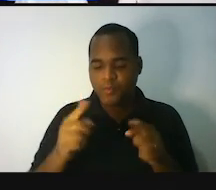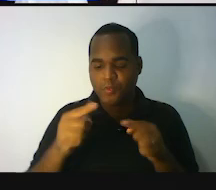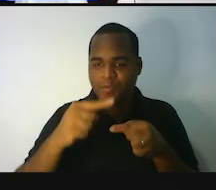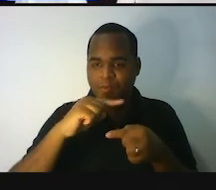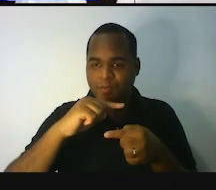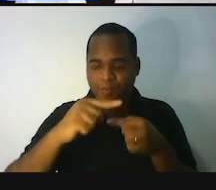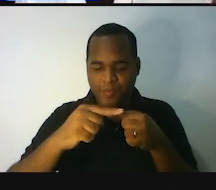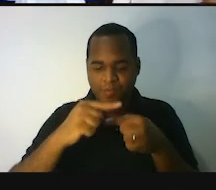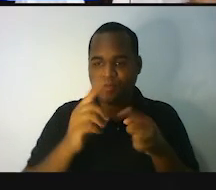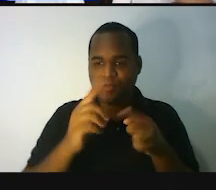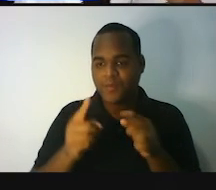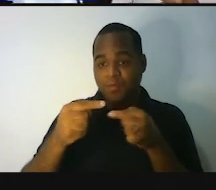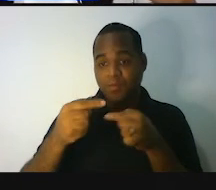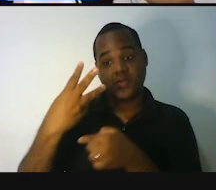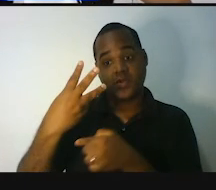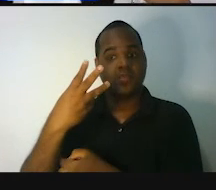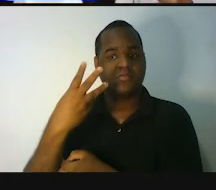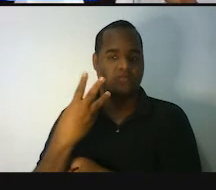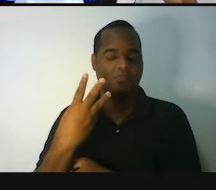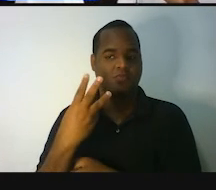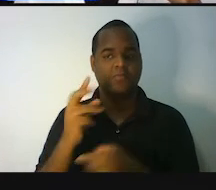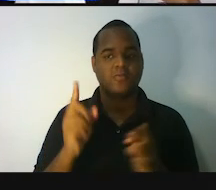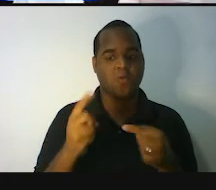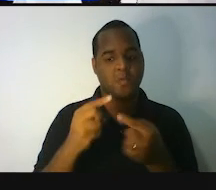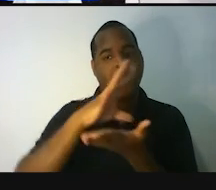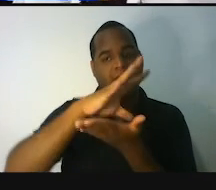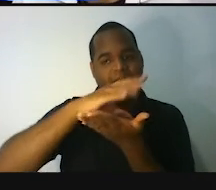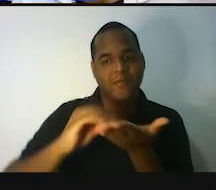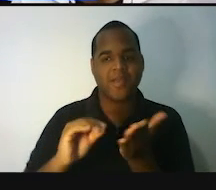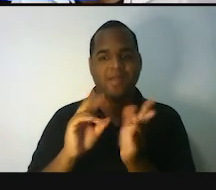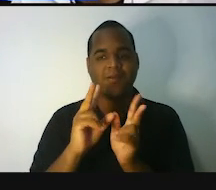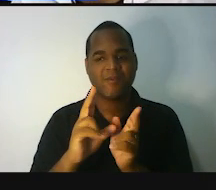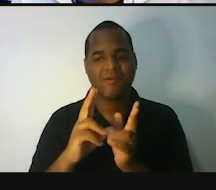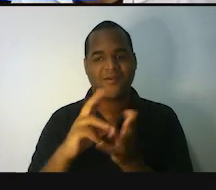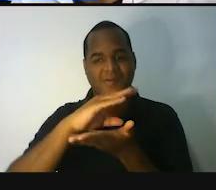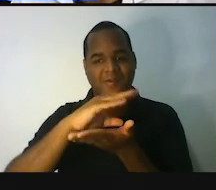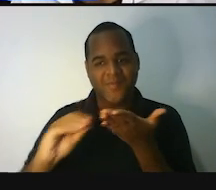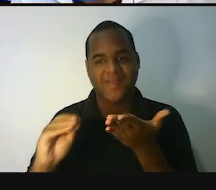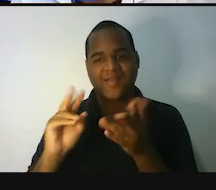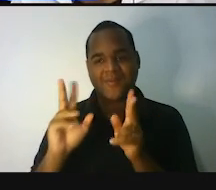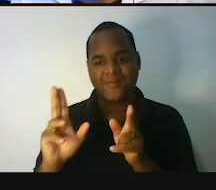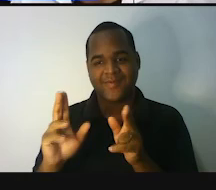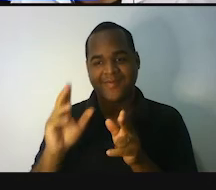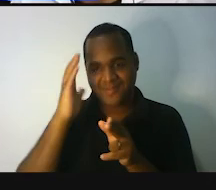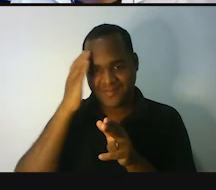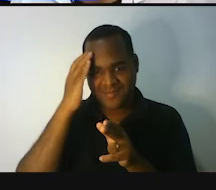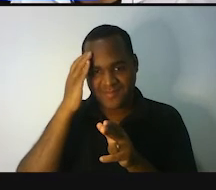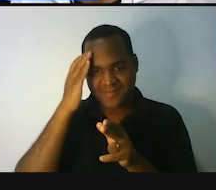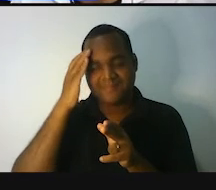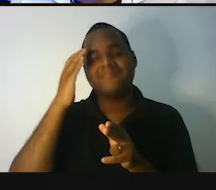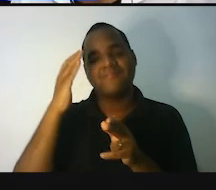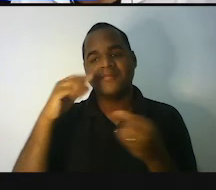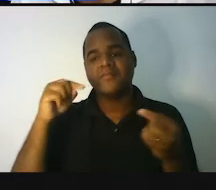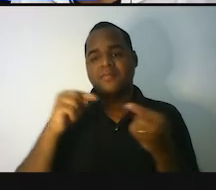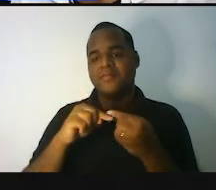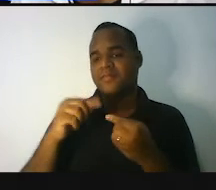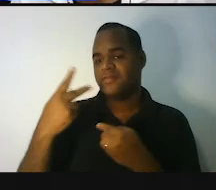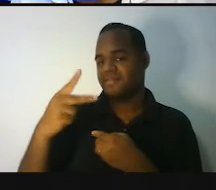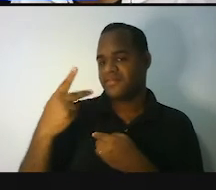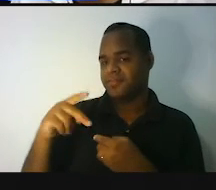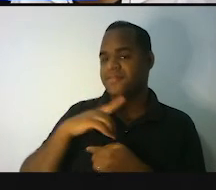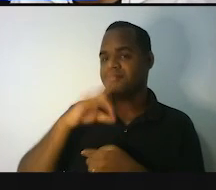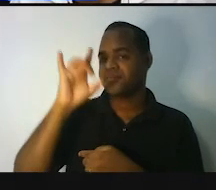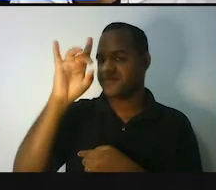cubo? O cubo tem três dimensões. Tá bom? Então, para cada uma vai ser ali um símbolozinho